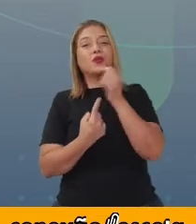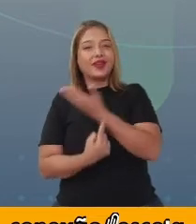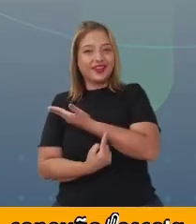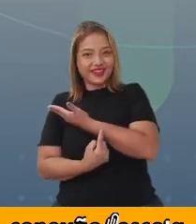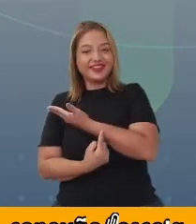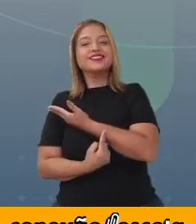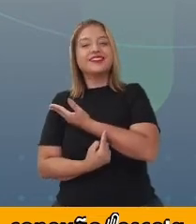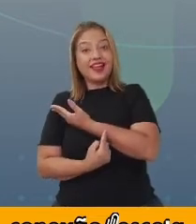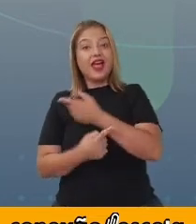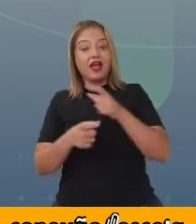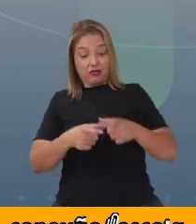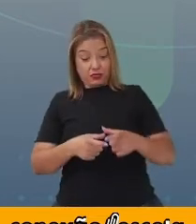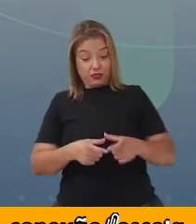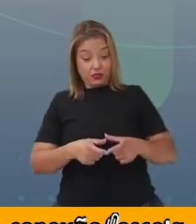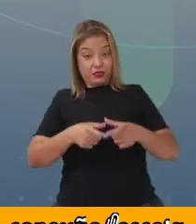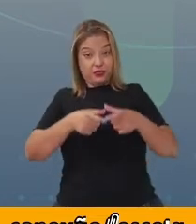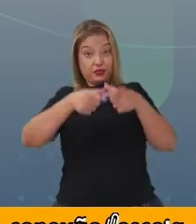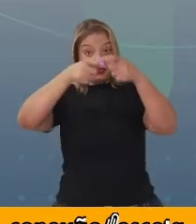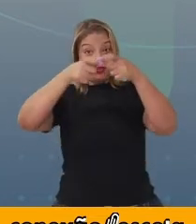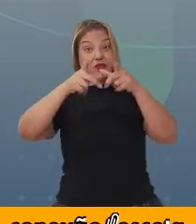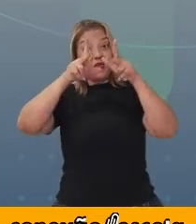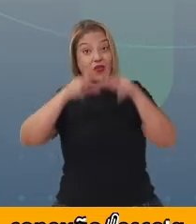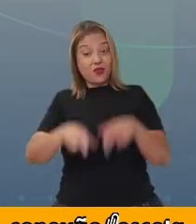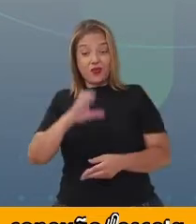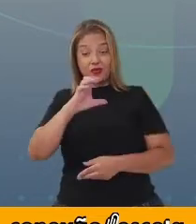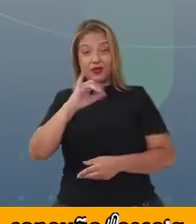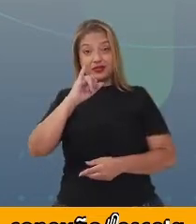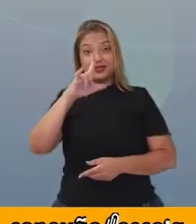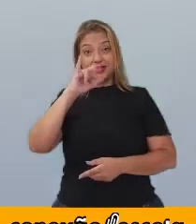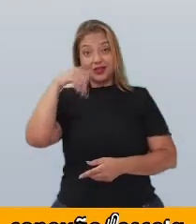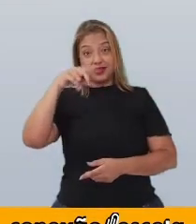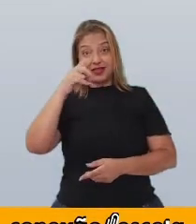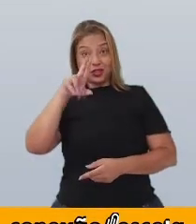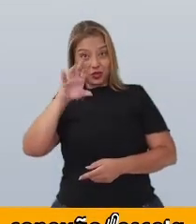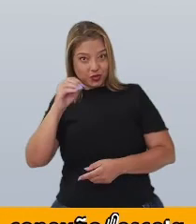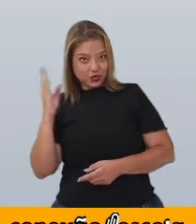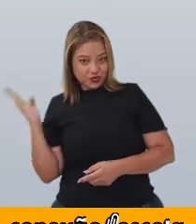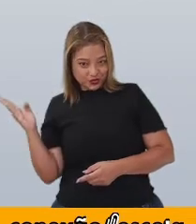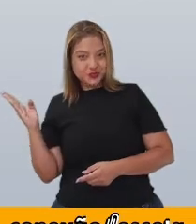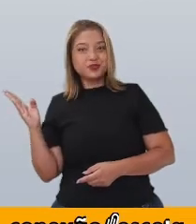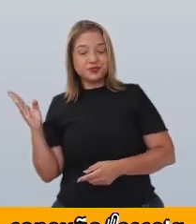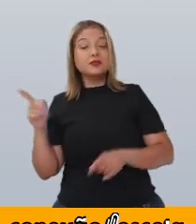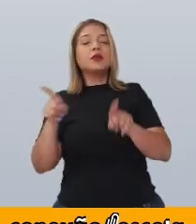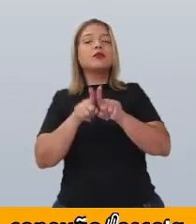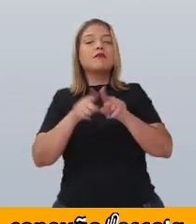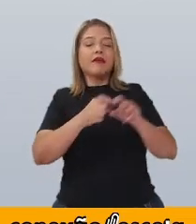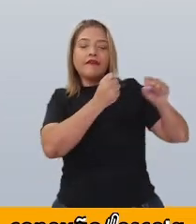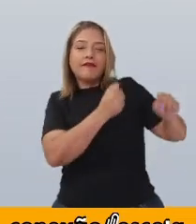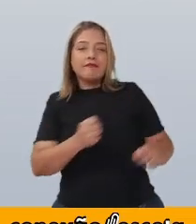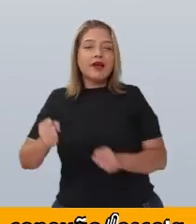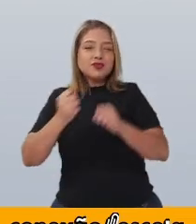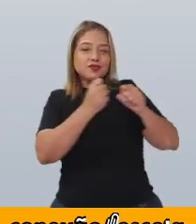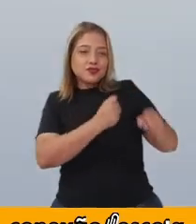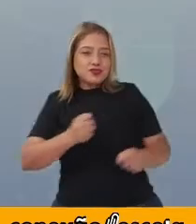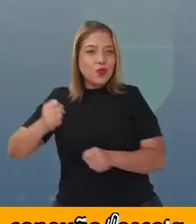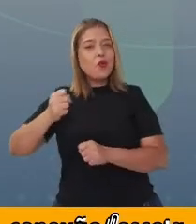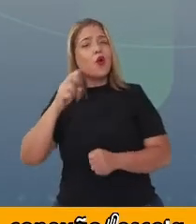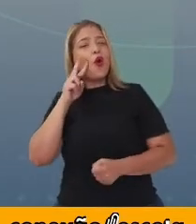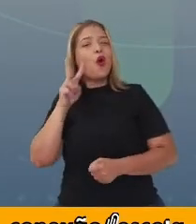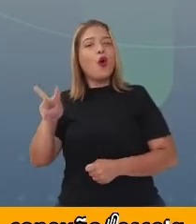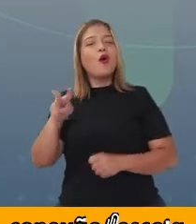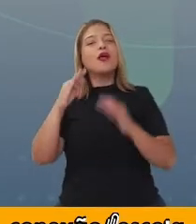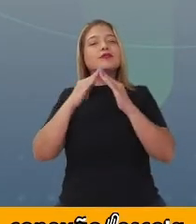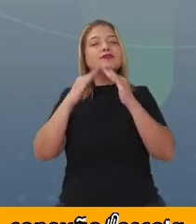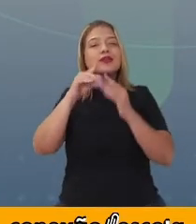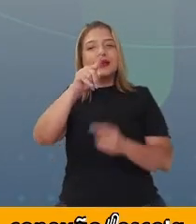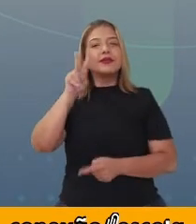tem o formato de um cilindro. O cabo da vassoura. Observe o